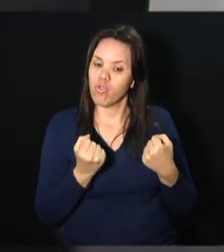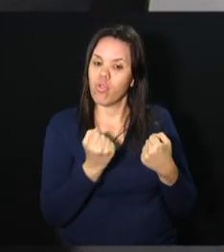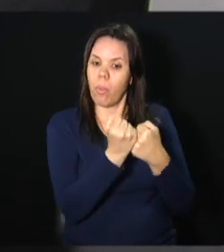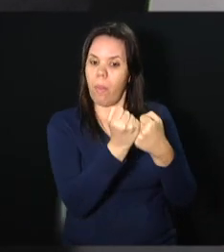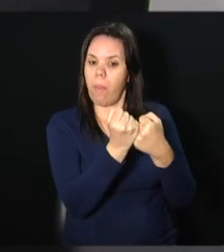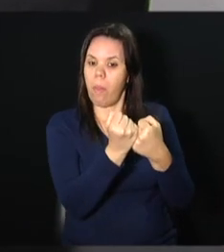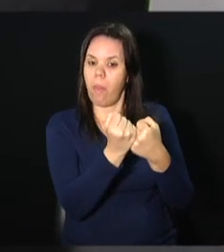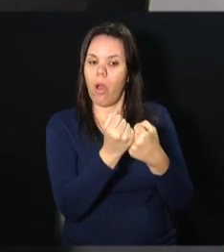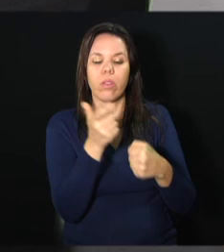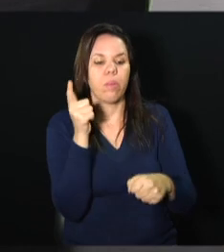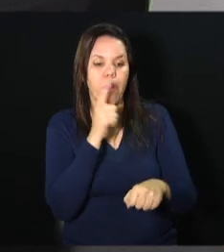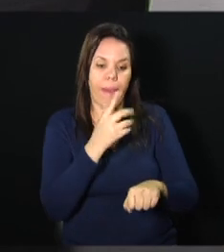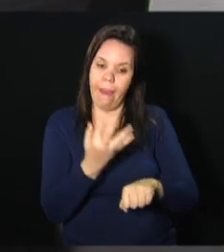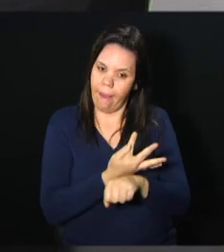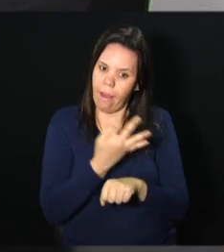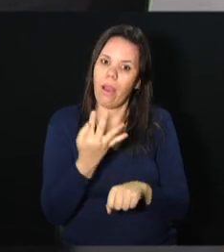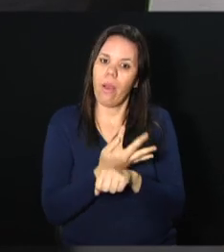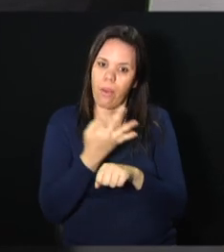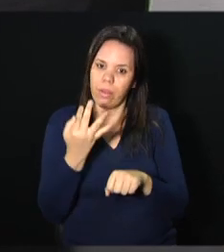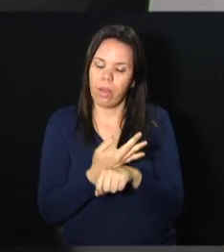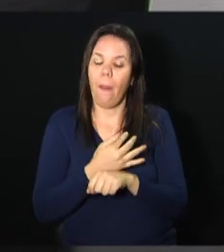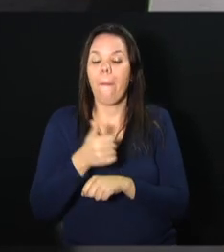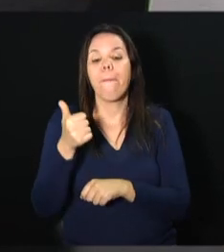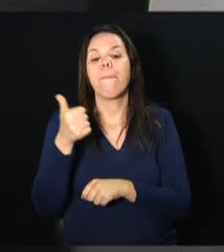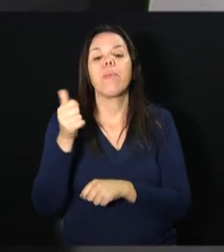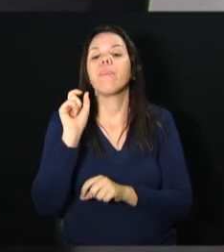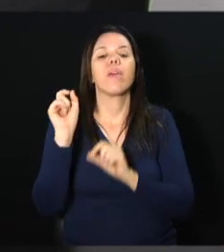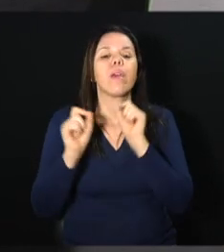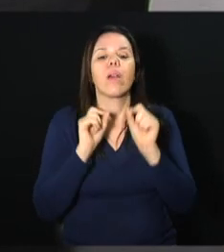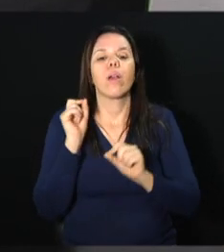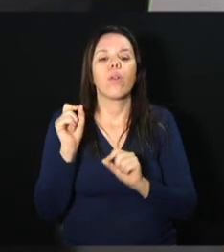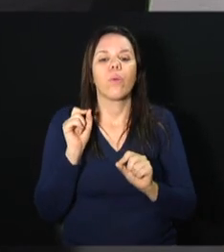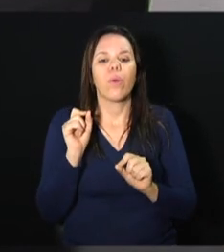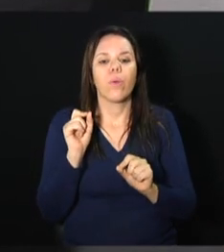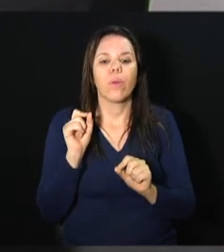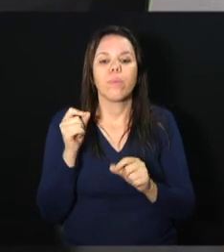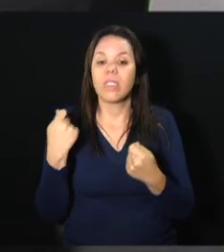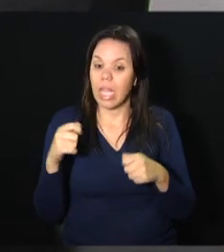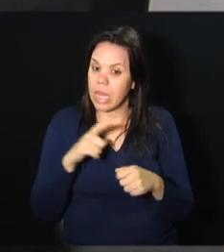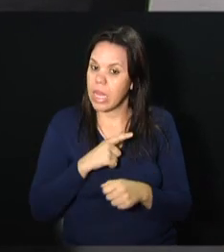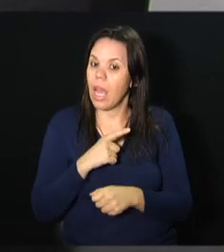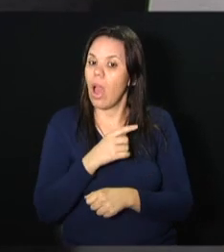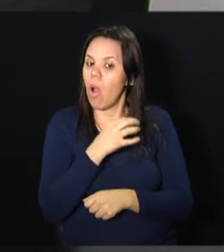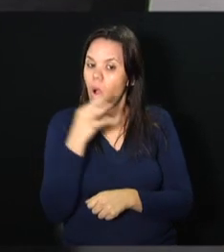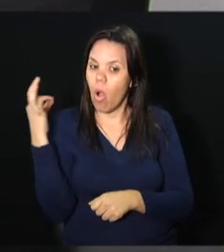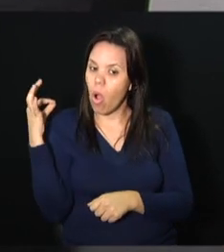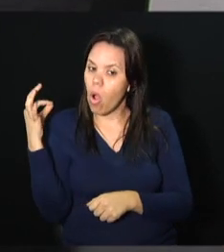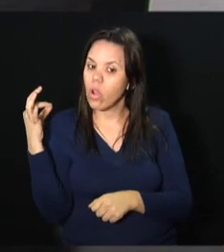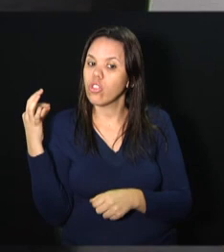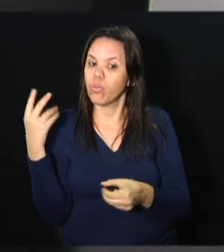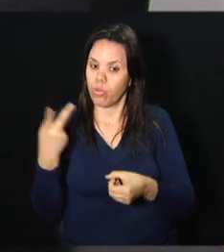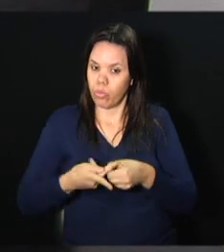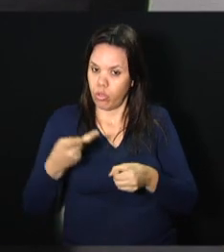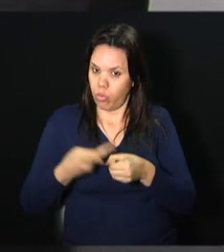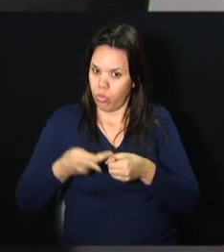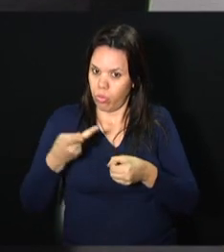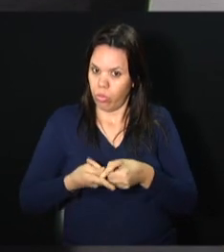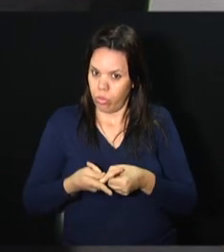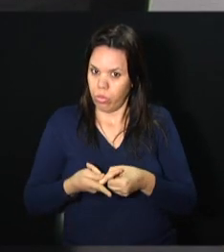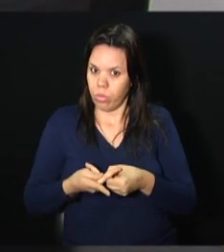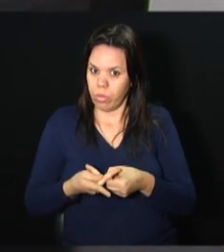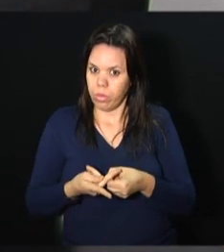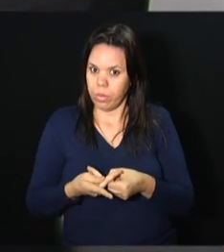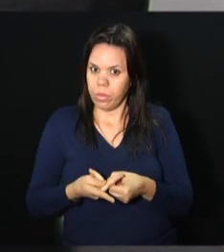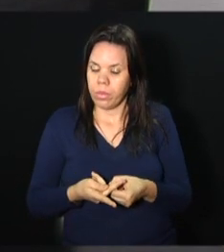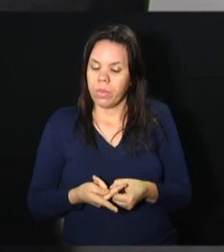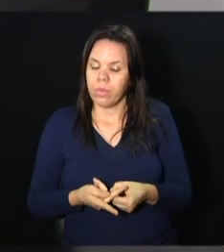suportá-las. O primeiro tripé, ela tem que ter um bom produto. Se ela não tiver um bom produto, ela